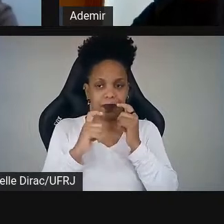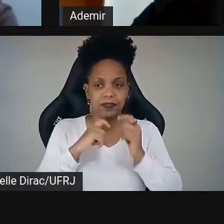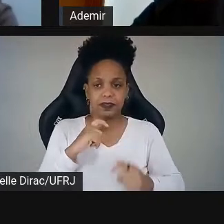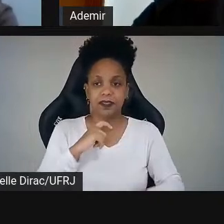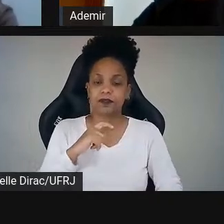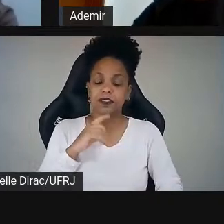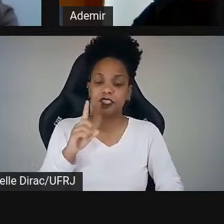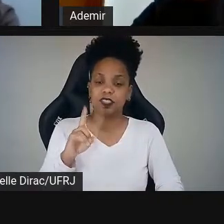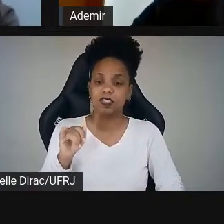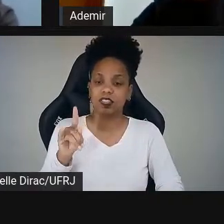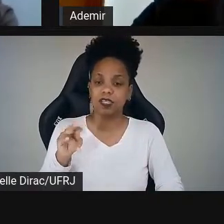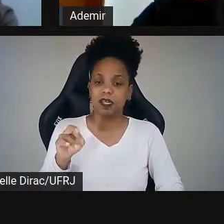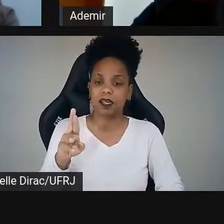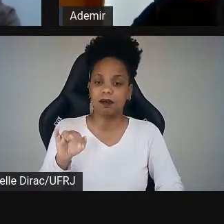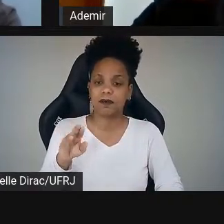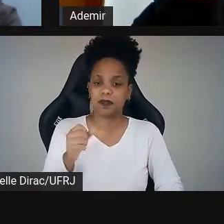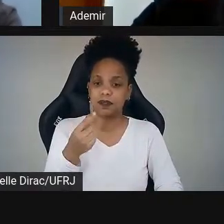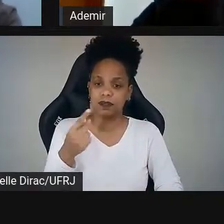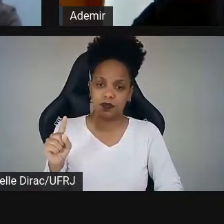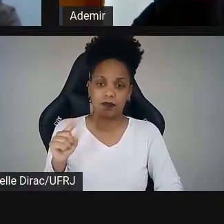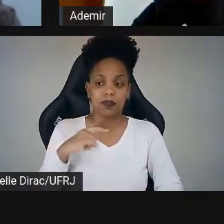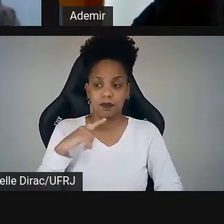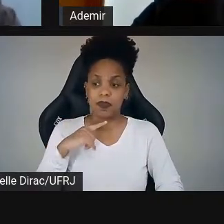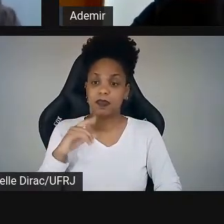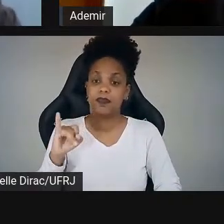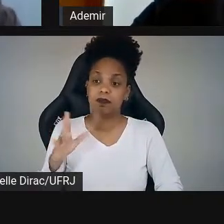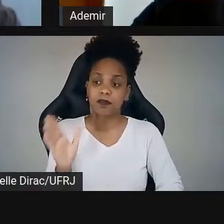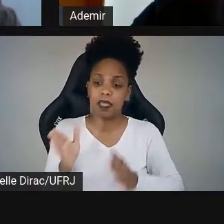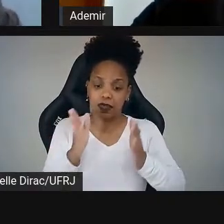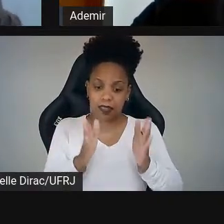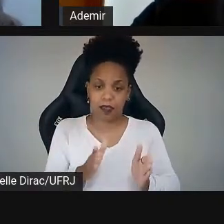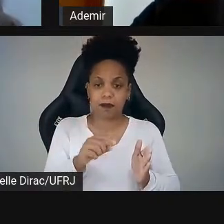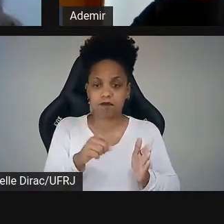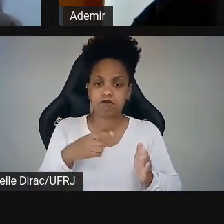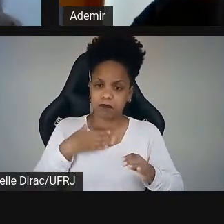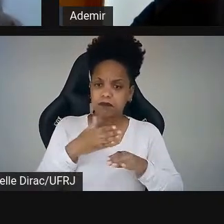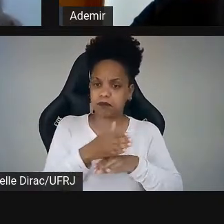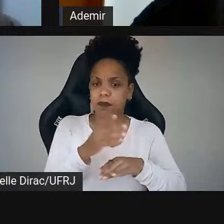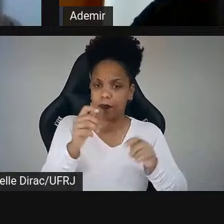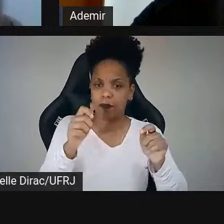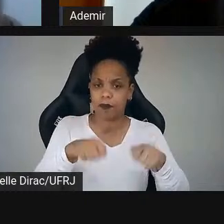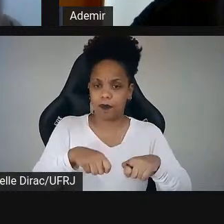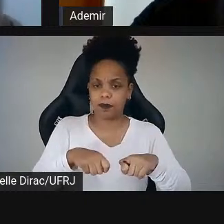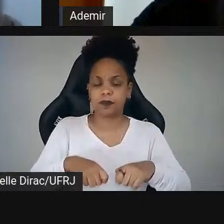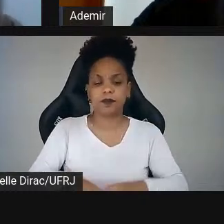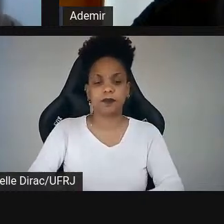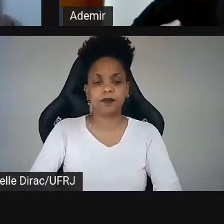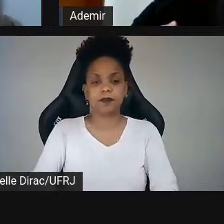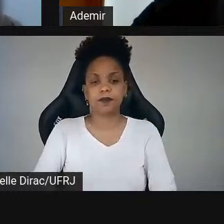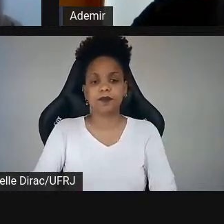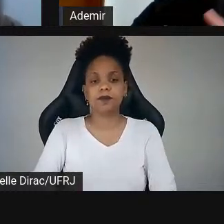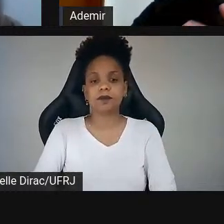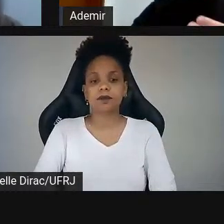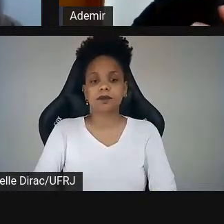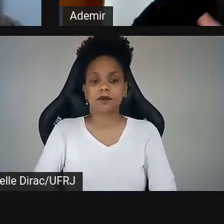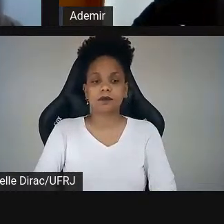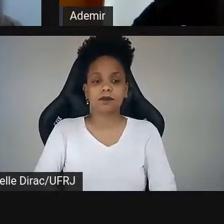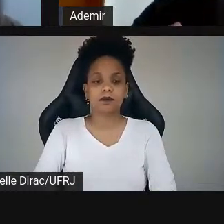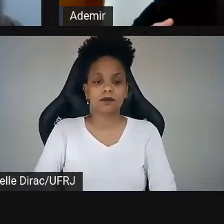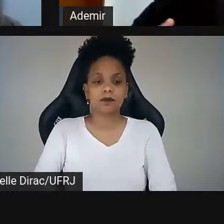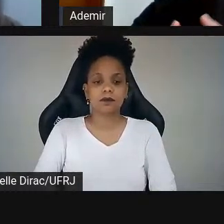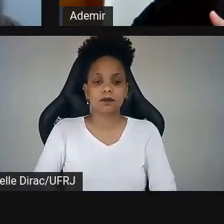diagramação, quando a gente estiver nessa etapa, podem também participar e com isso